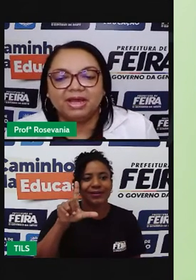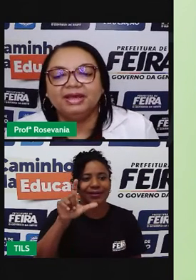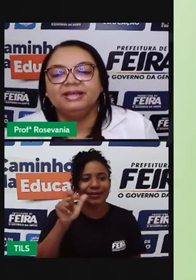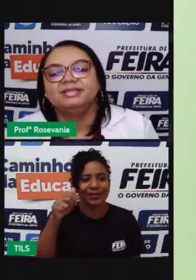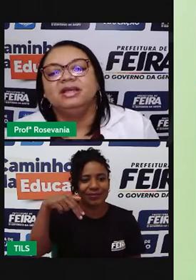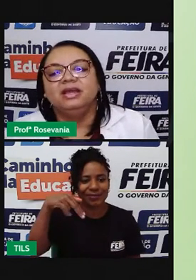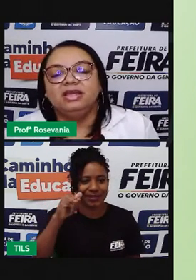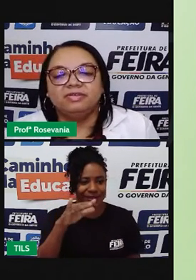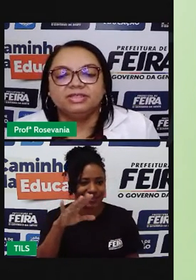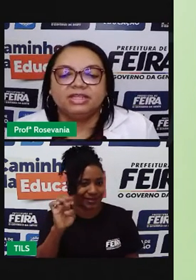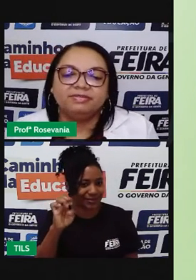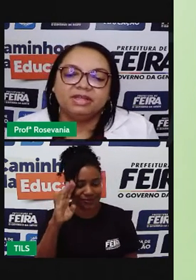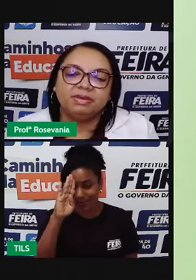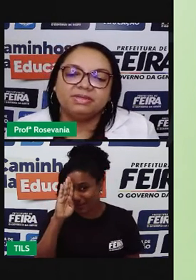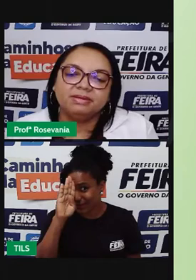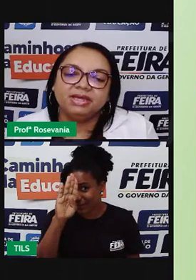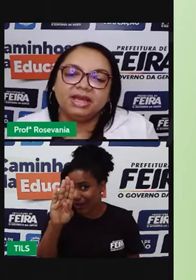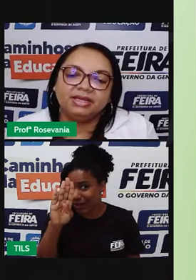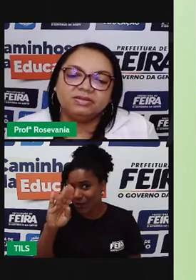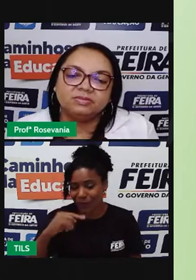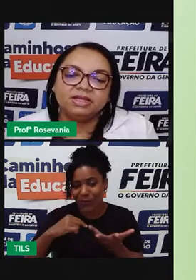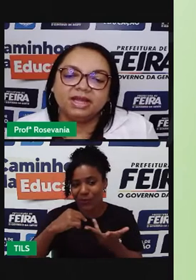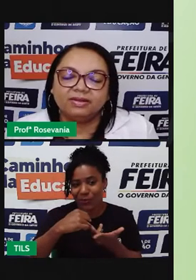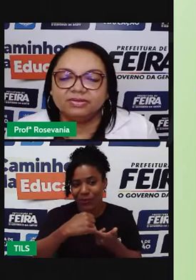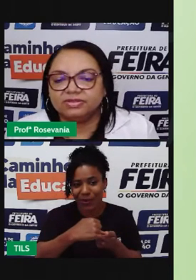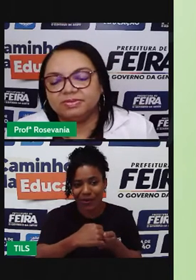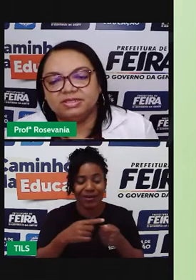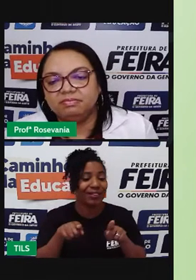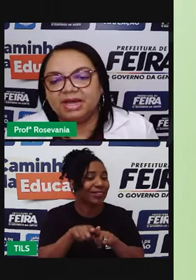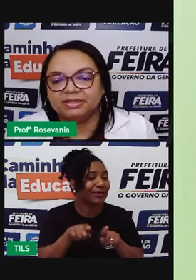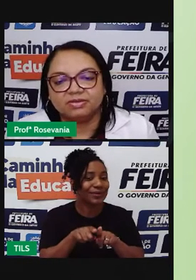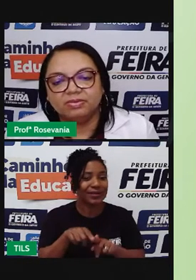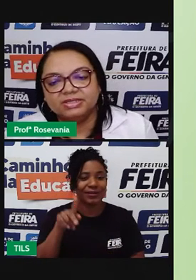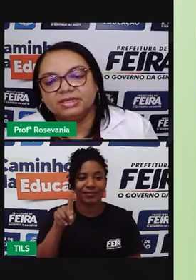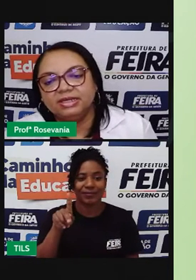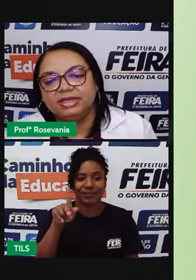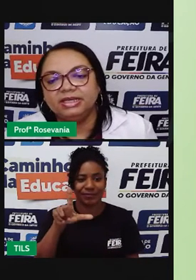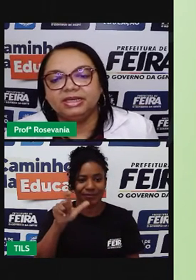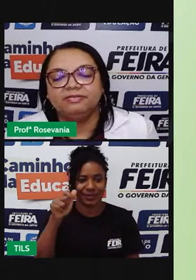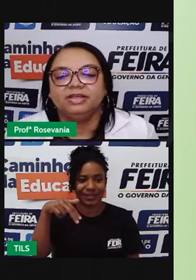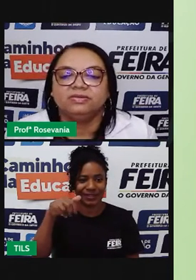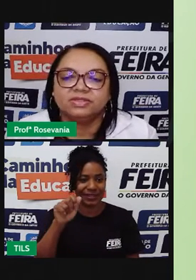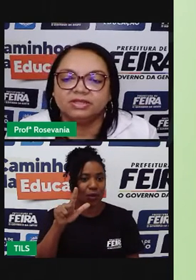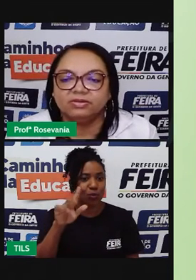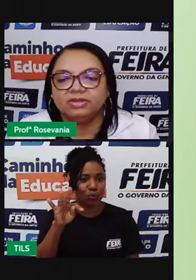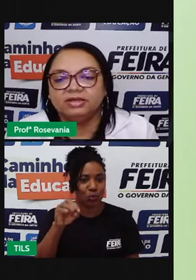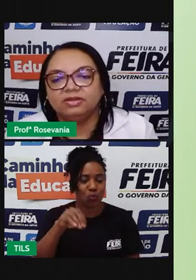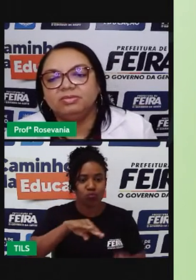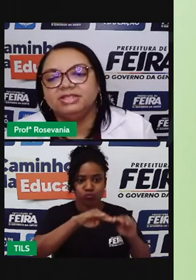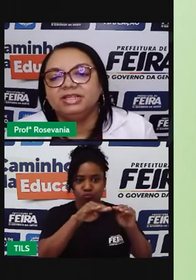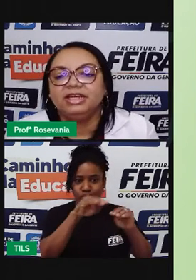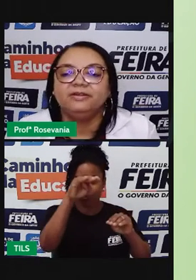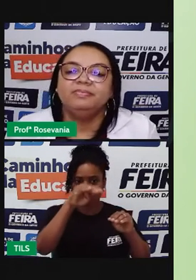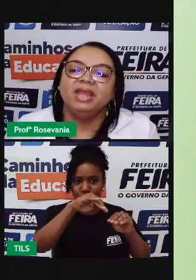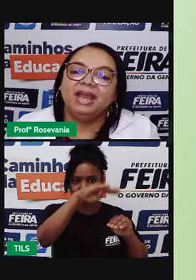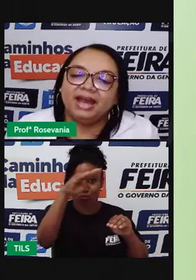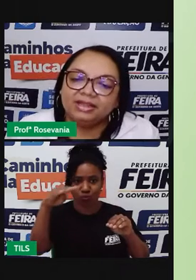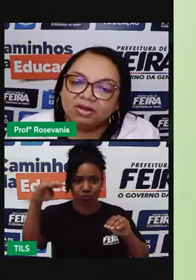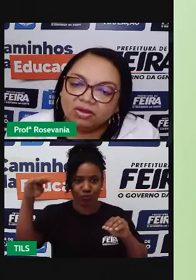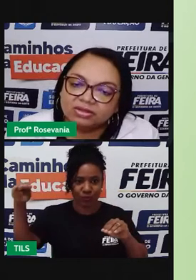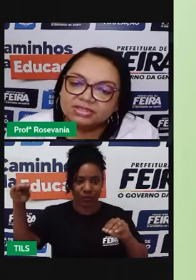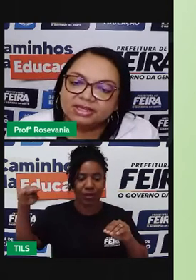principais. E você deve também perceber a área dos planaltos principais, como essa daqui, né, que fica no centro do território brasileiro,